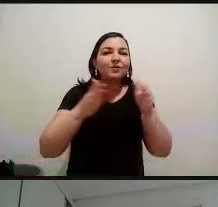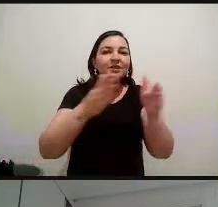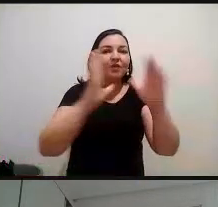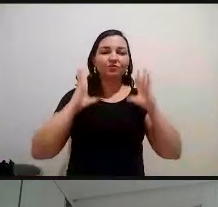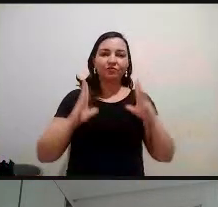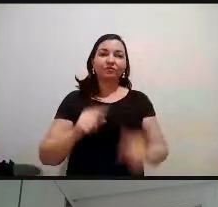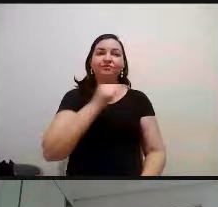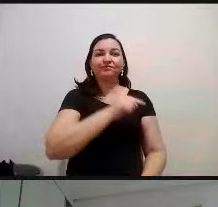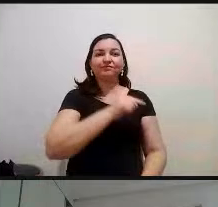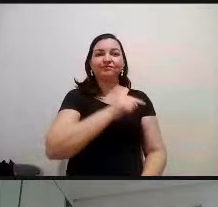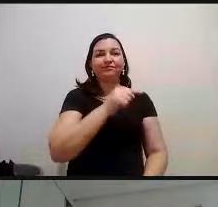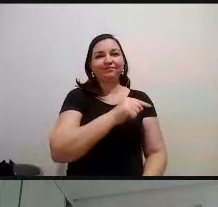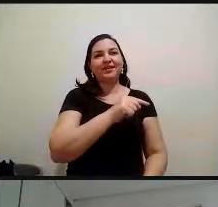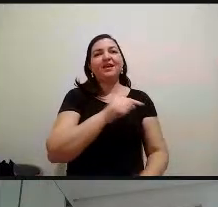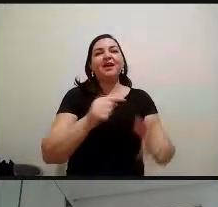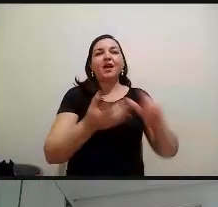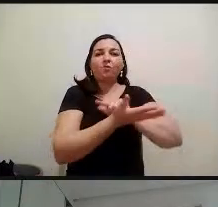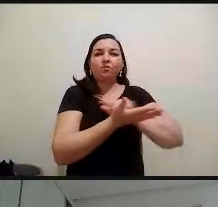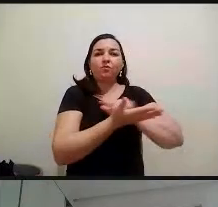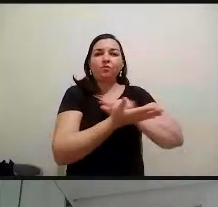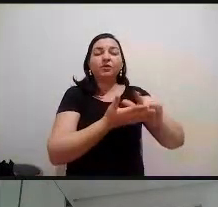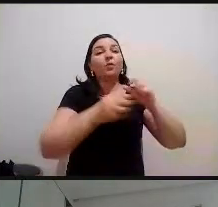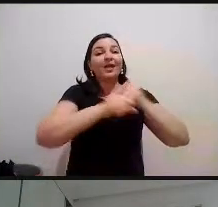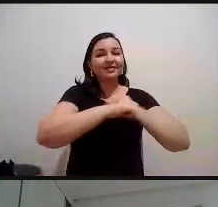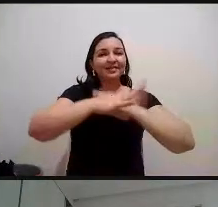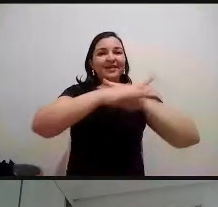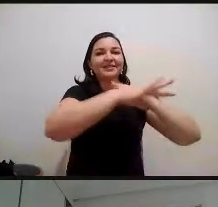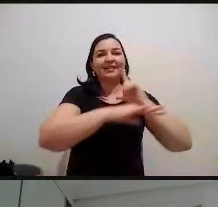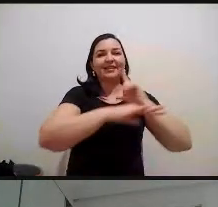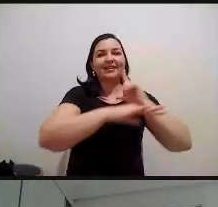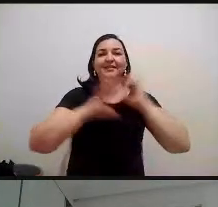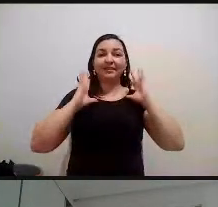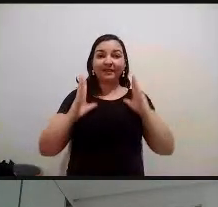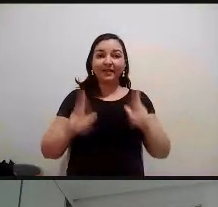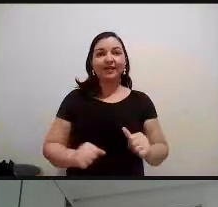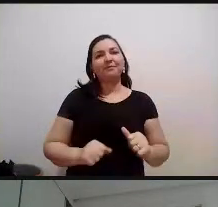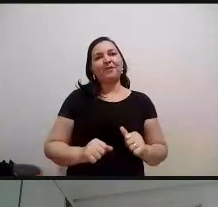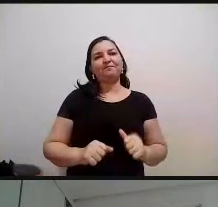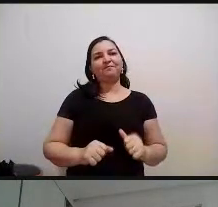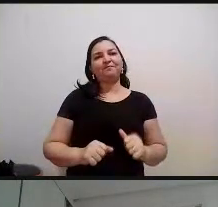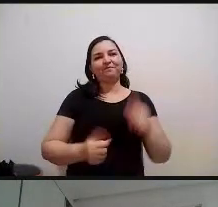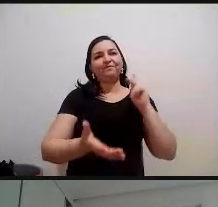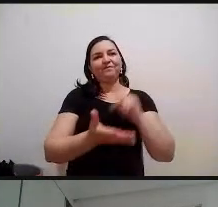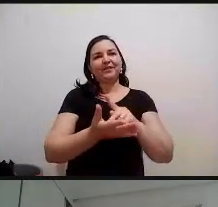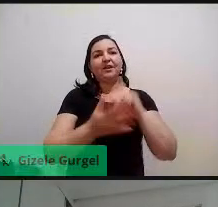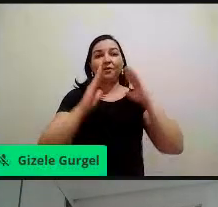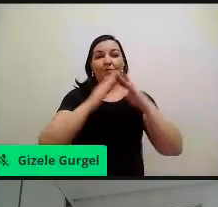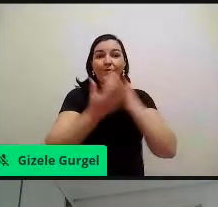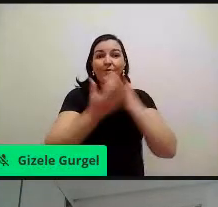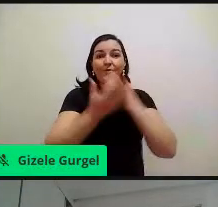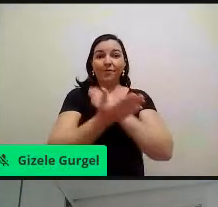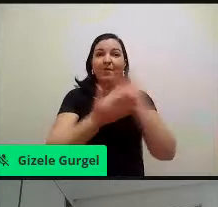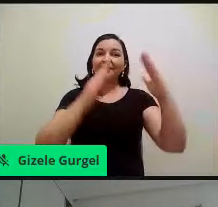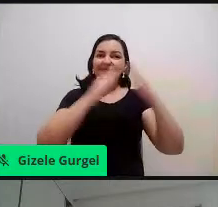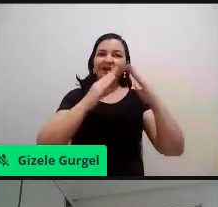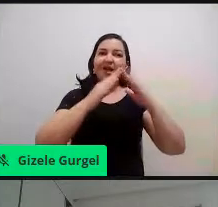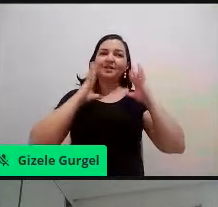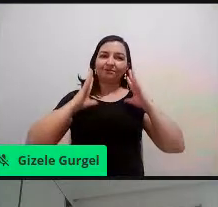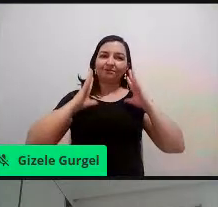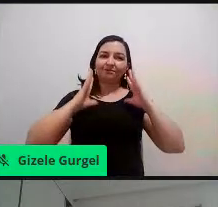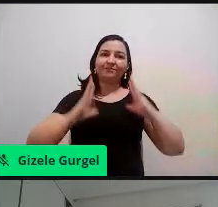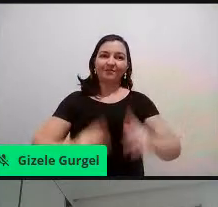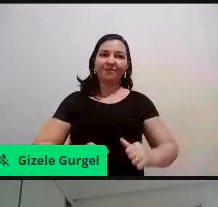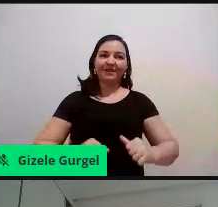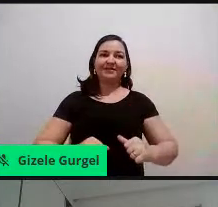né, começa na zona urbana, começa na nossa rua, começa na nossa casa, na verdade, né, então,